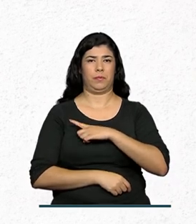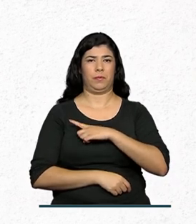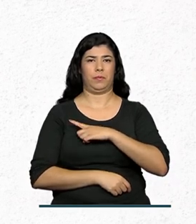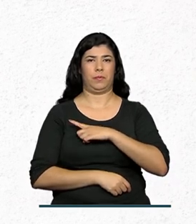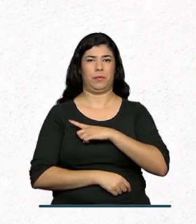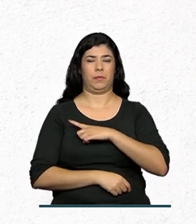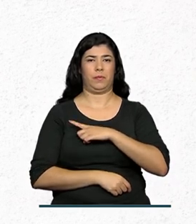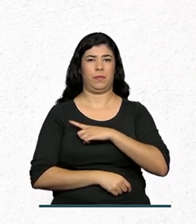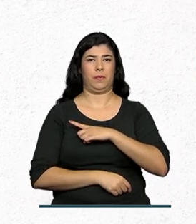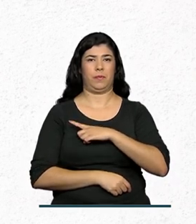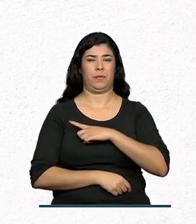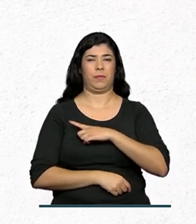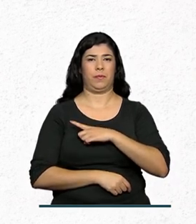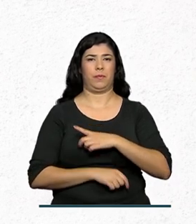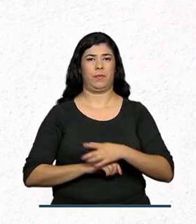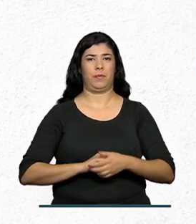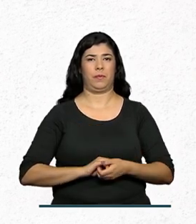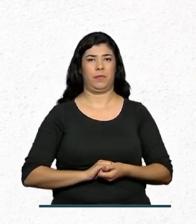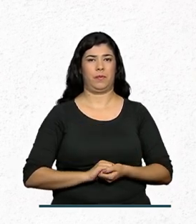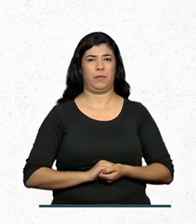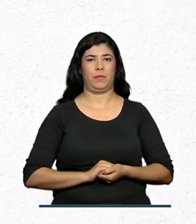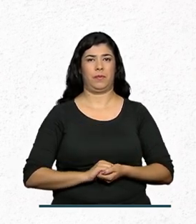.br barra meio ambiente.